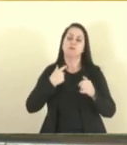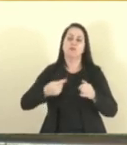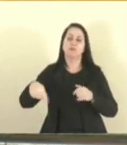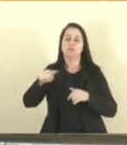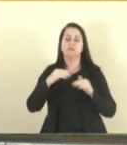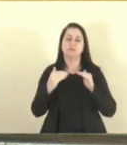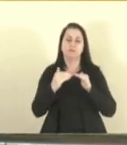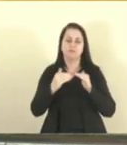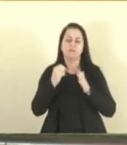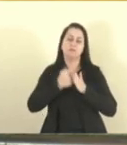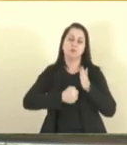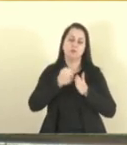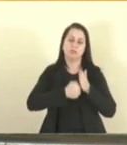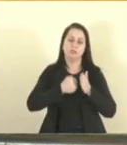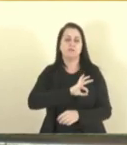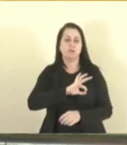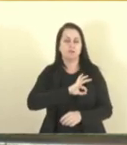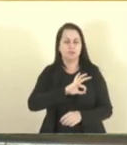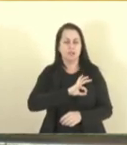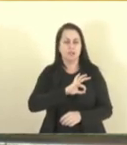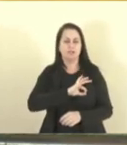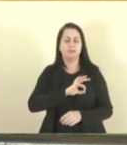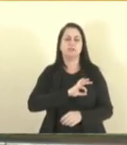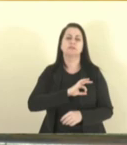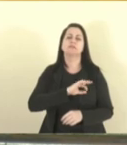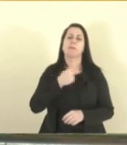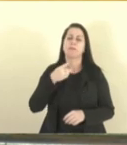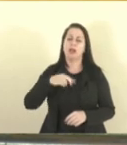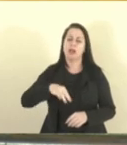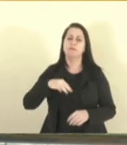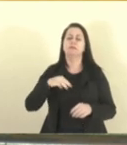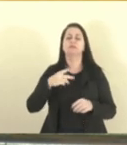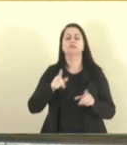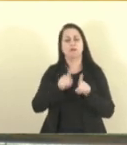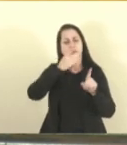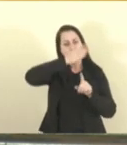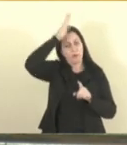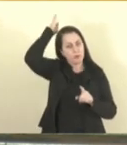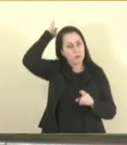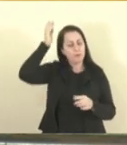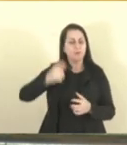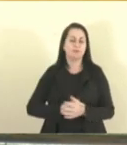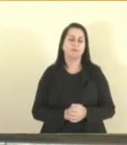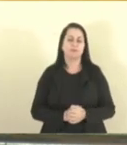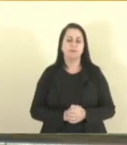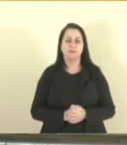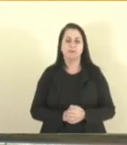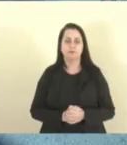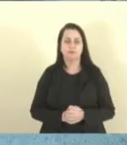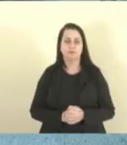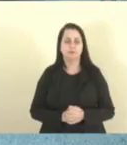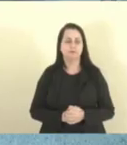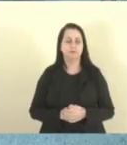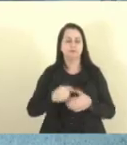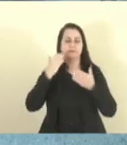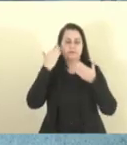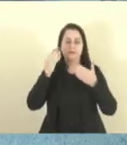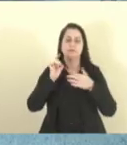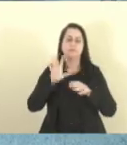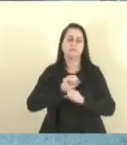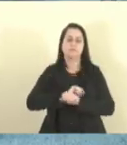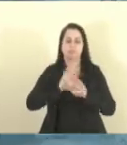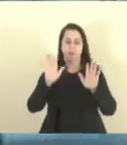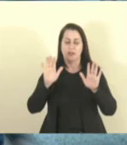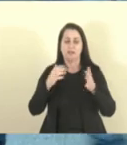aqui e lutando sempre pelos policiais militares e bombilhos militares. Obrigado. Obrigado, presidente. Só para esclarecer, deputado José